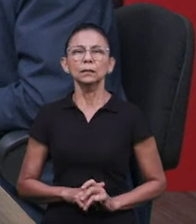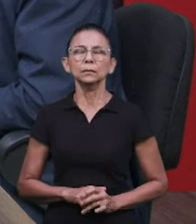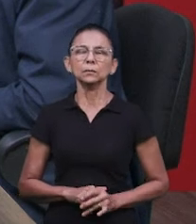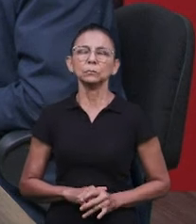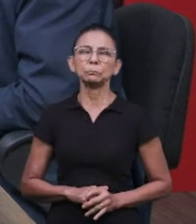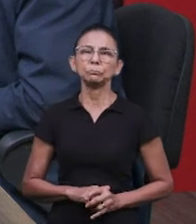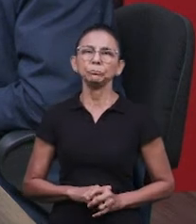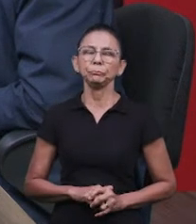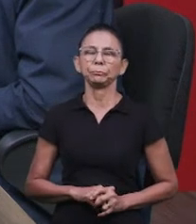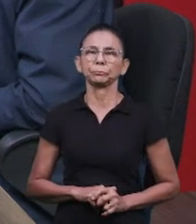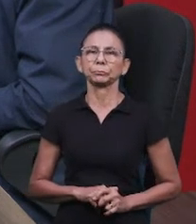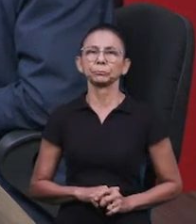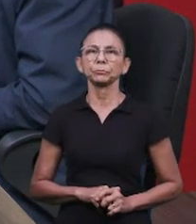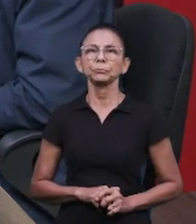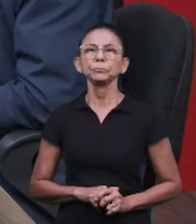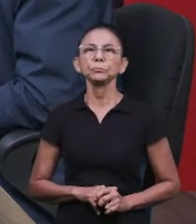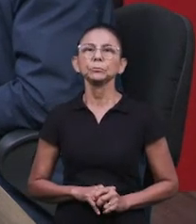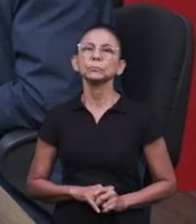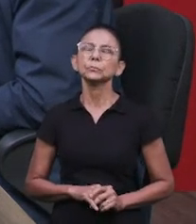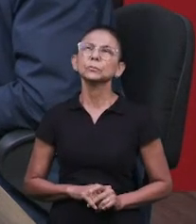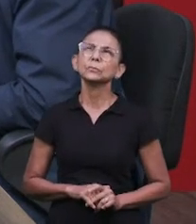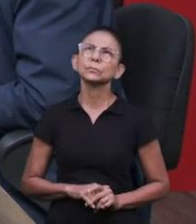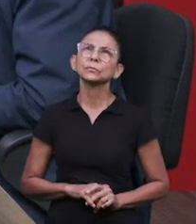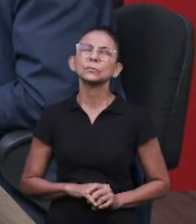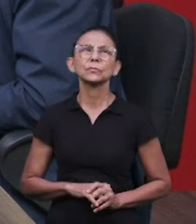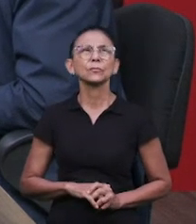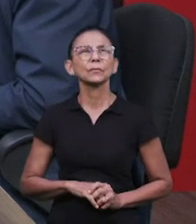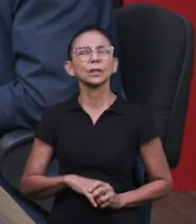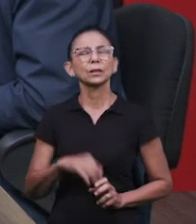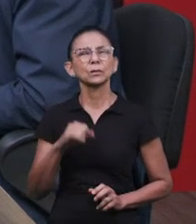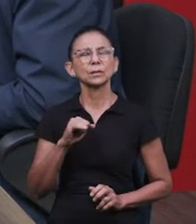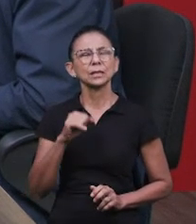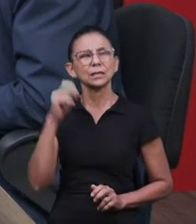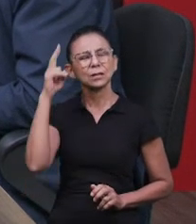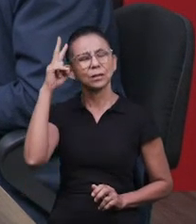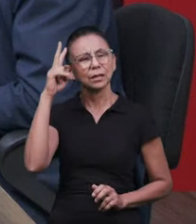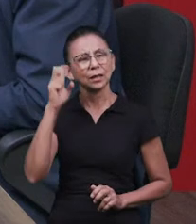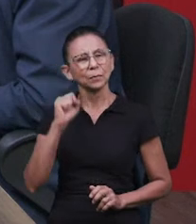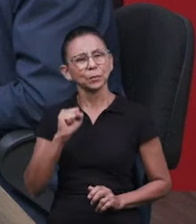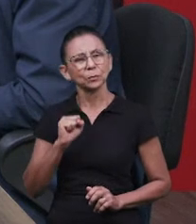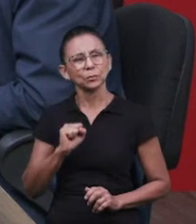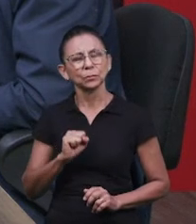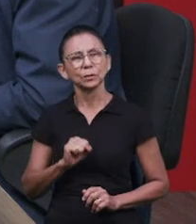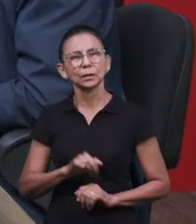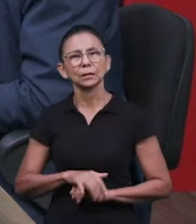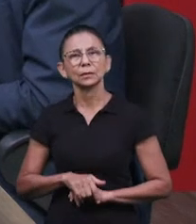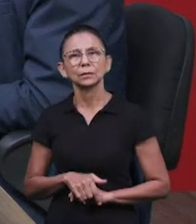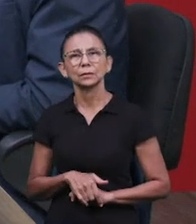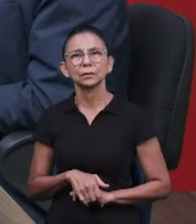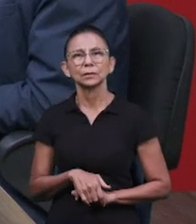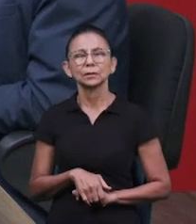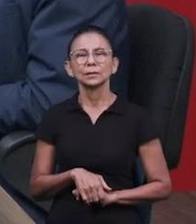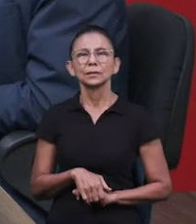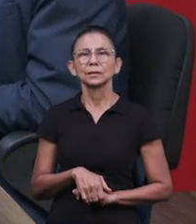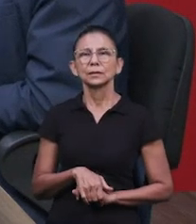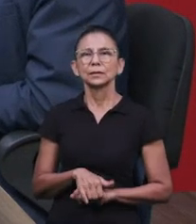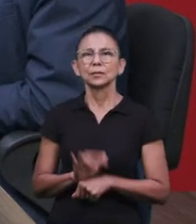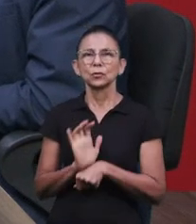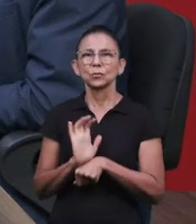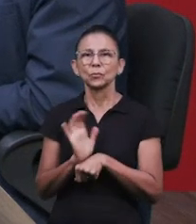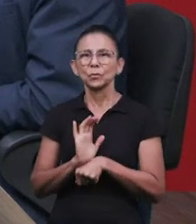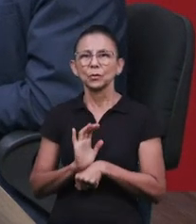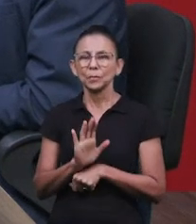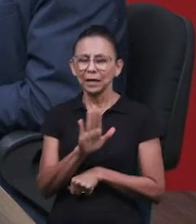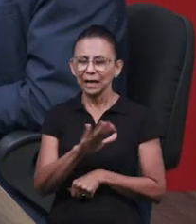Mas é muito... eu vou usar uma expressão que eu... acho que eu não me lembro quando foi a última vez que eu usei isso aqui, é muito fofa. Entendeu?